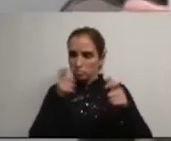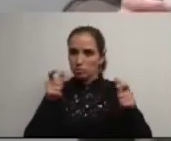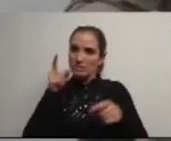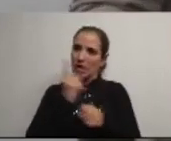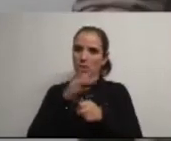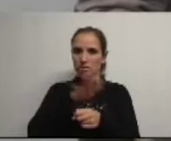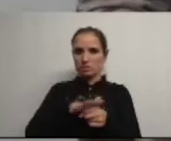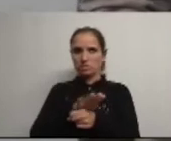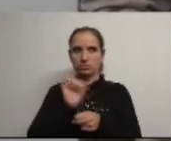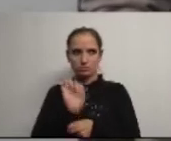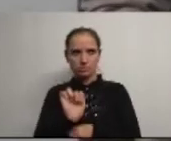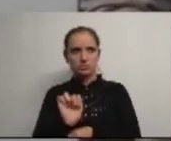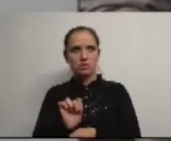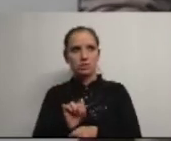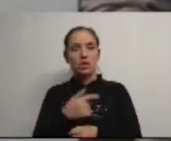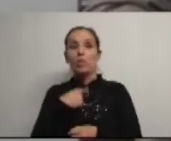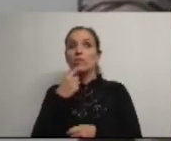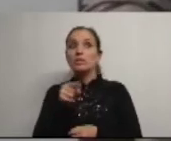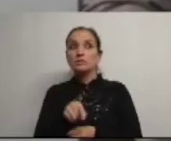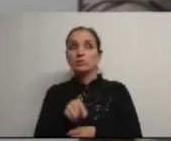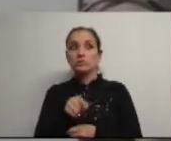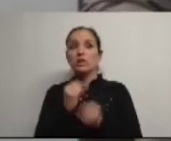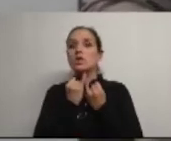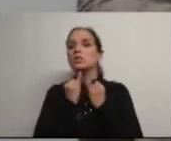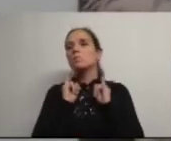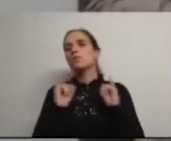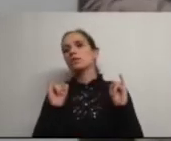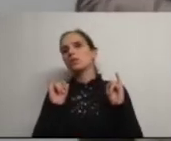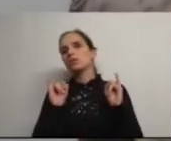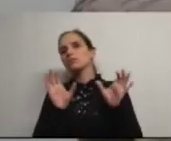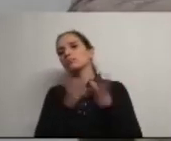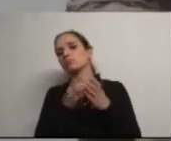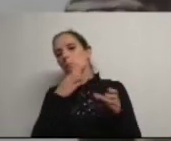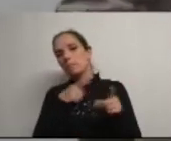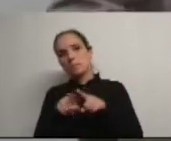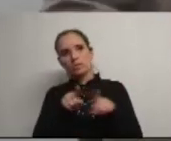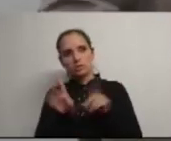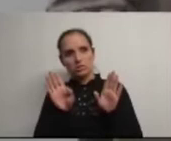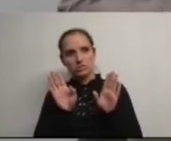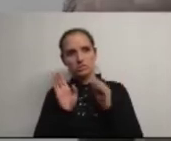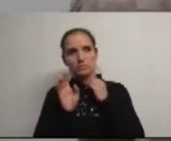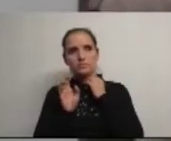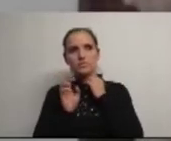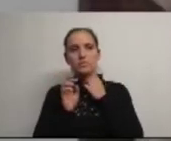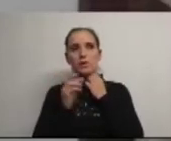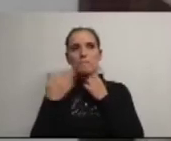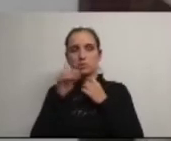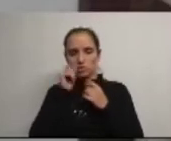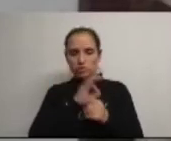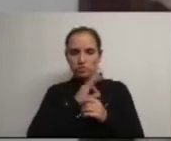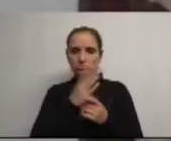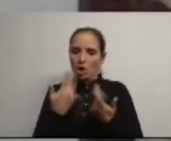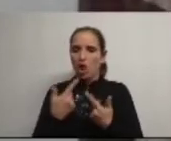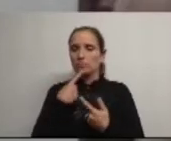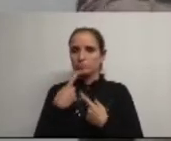Ribeira e de Travassou e digo isto independentemente dos partidos políticos mas Sr. Presidente vamos às